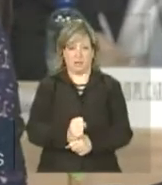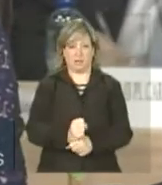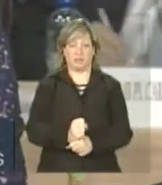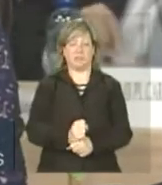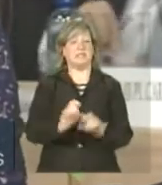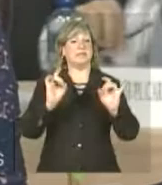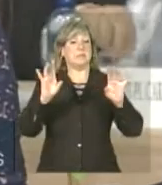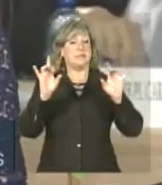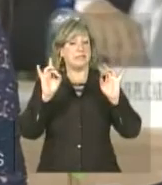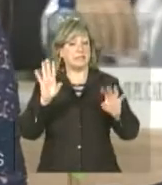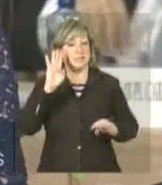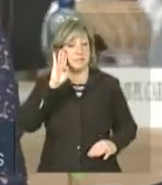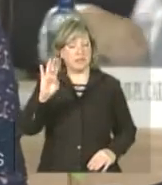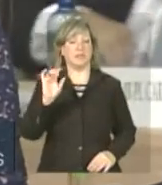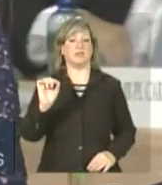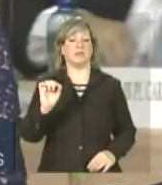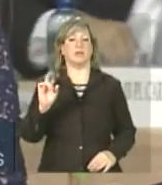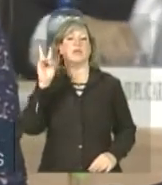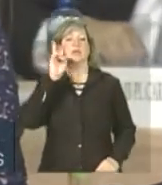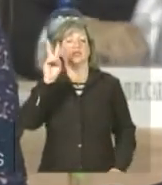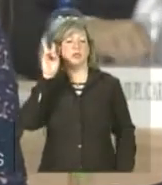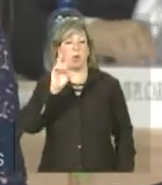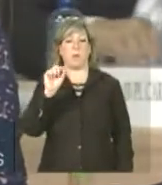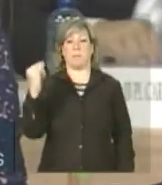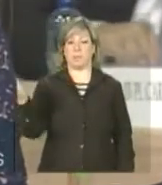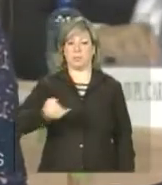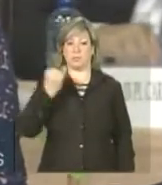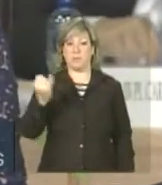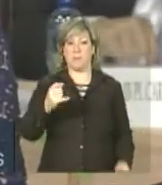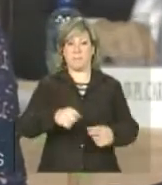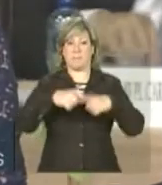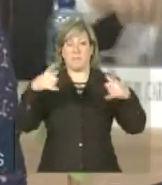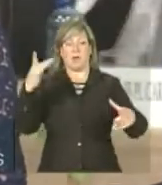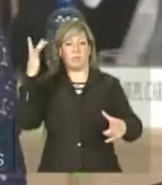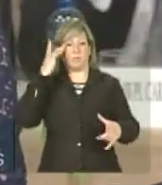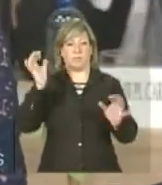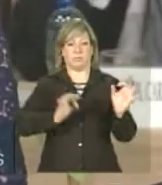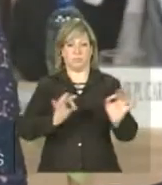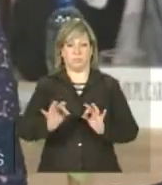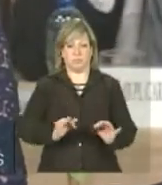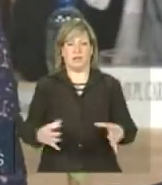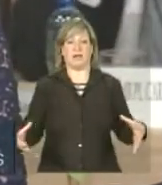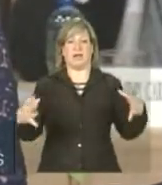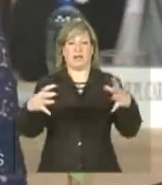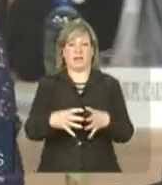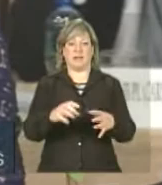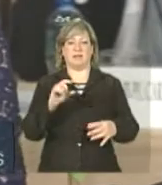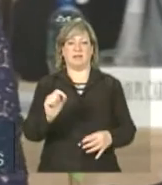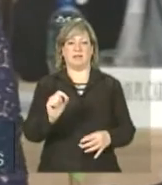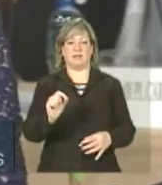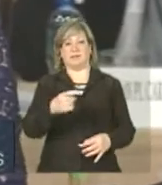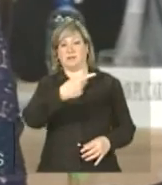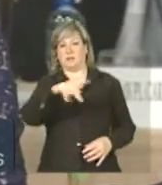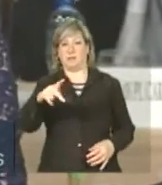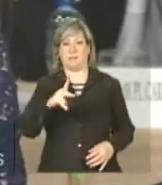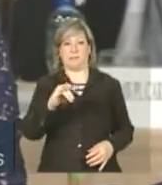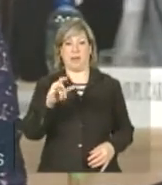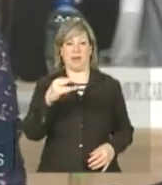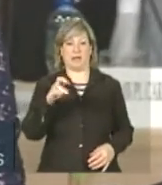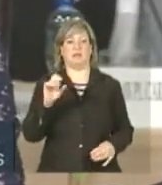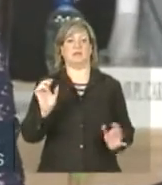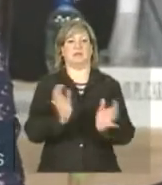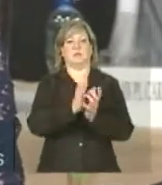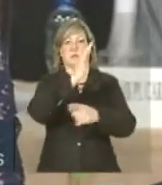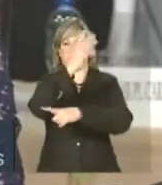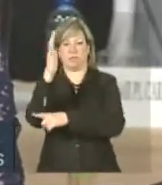especialmente quanto à importância de maior equilíbrio entre seus pilares ambiental,